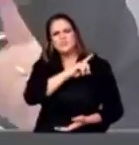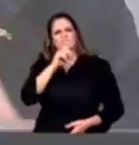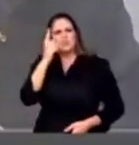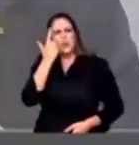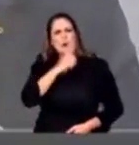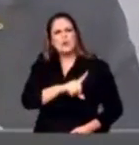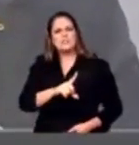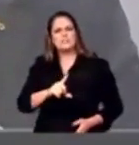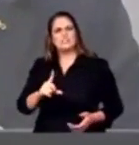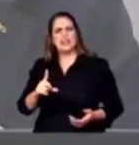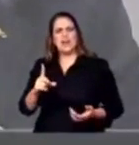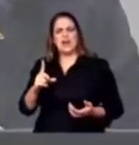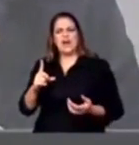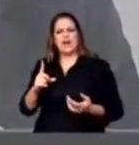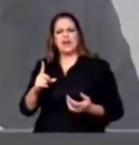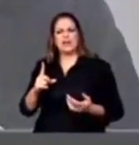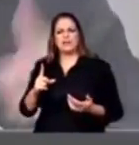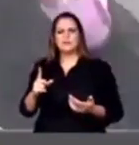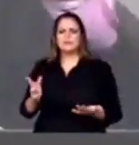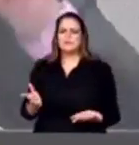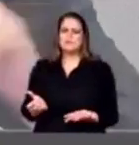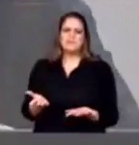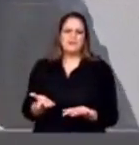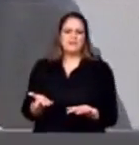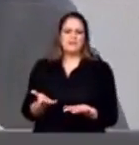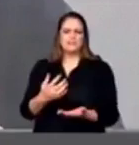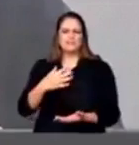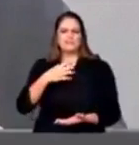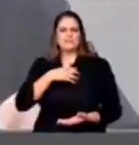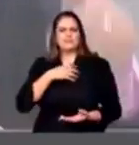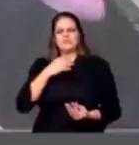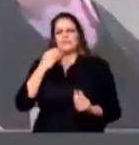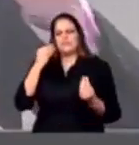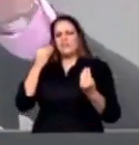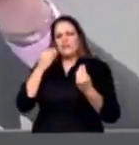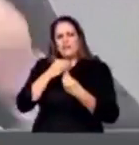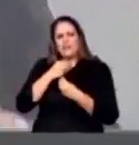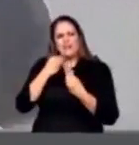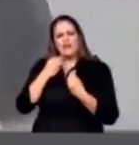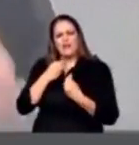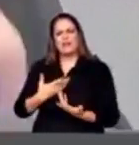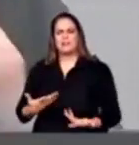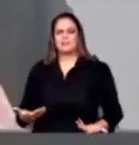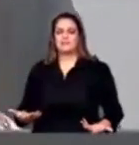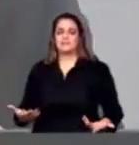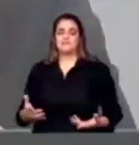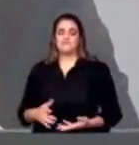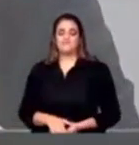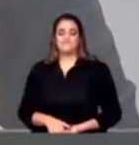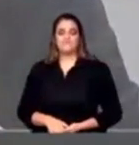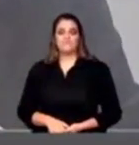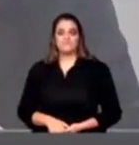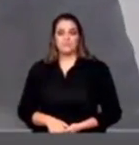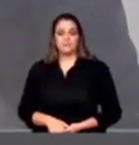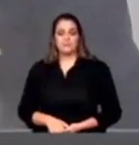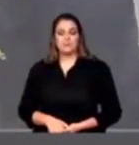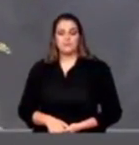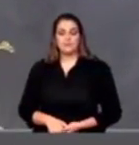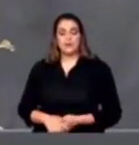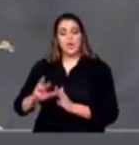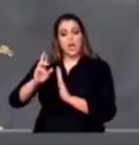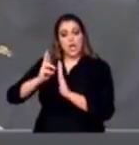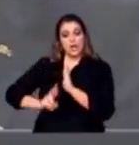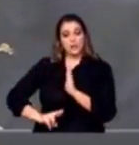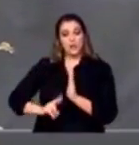corda, uma corda bamba. Em segundo lugar, o relatório da Comissão é especial e refuta